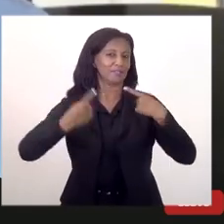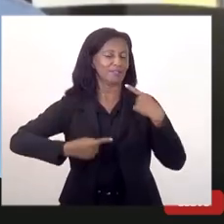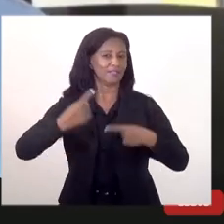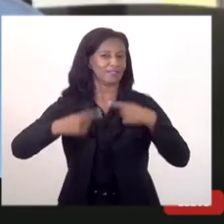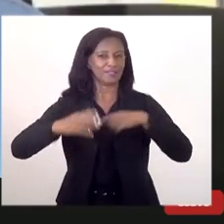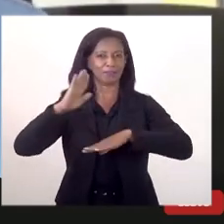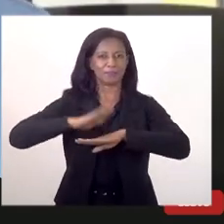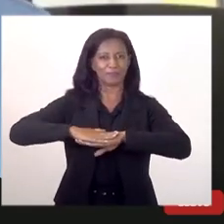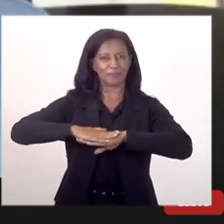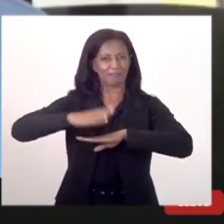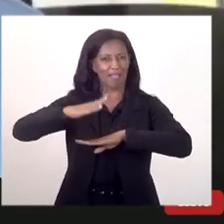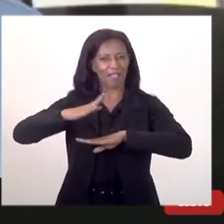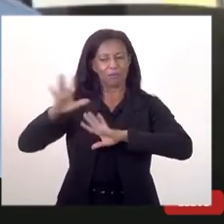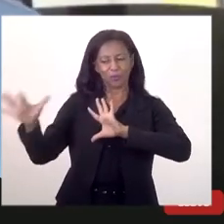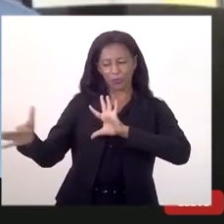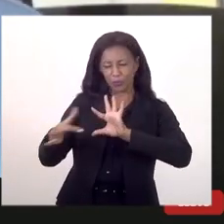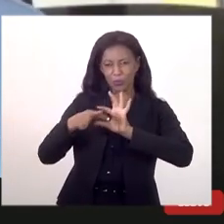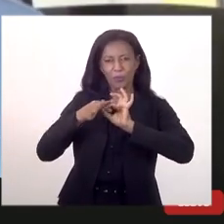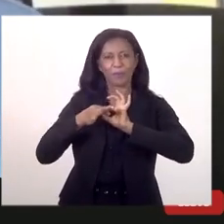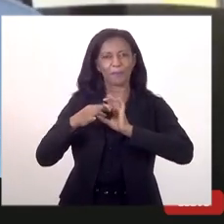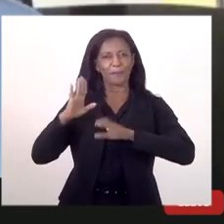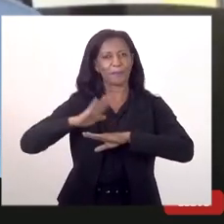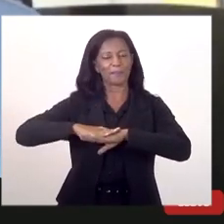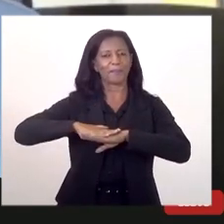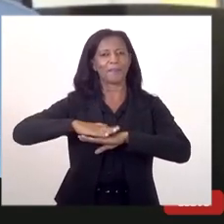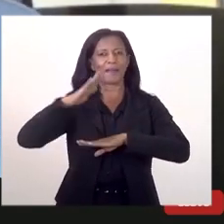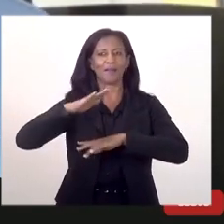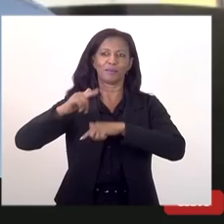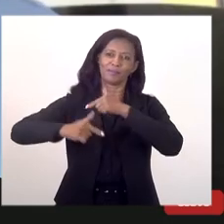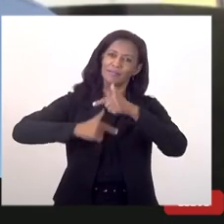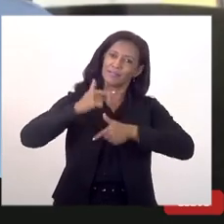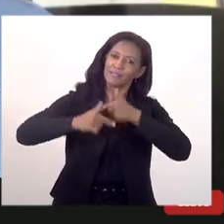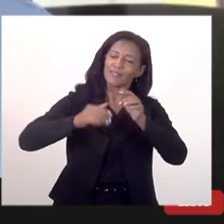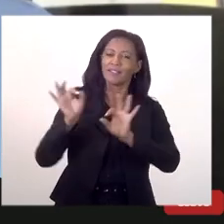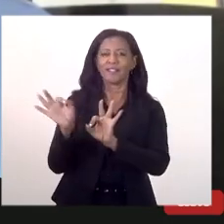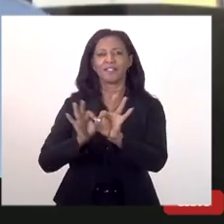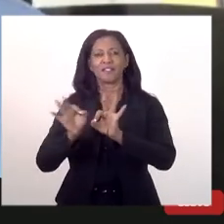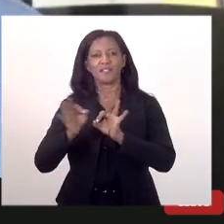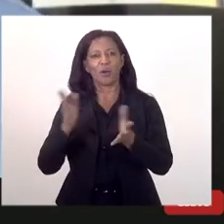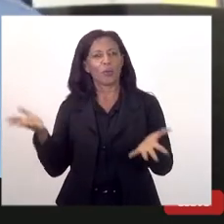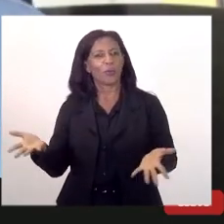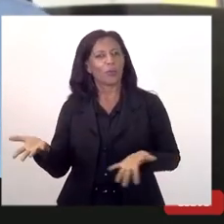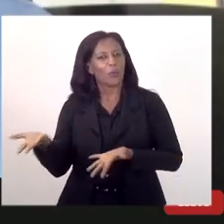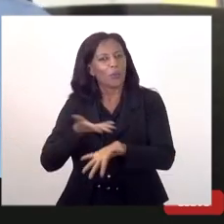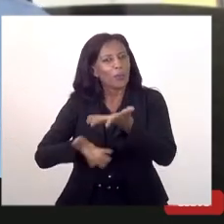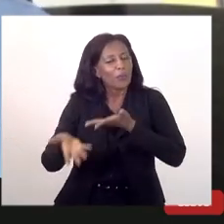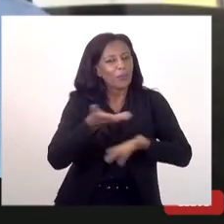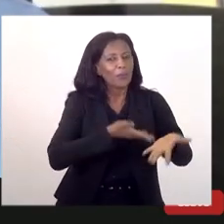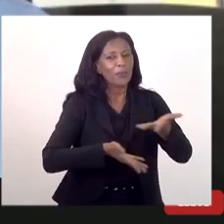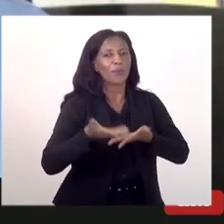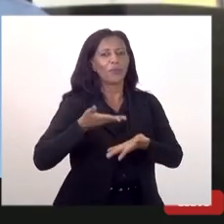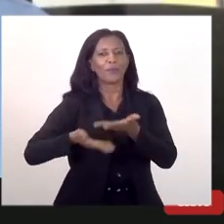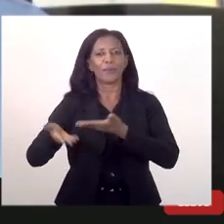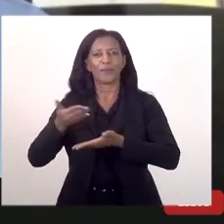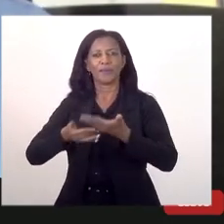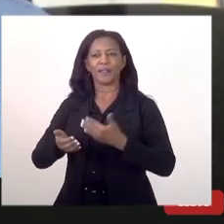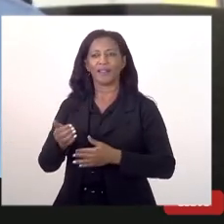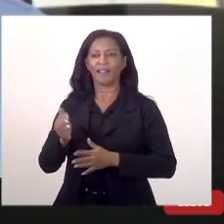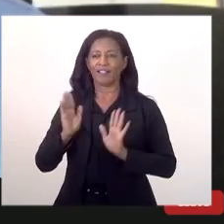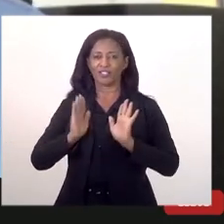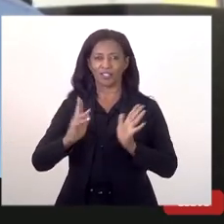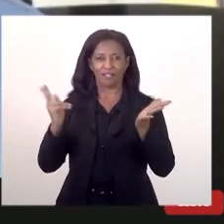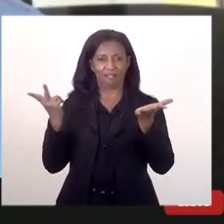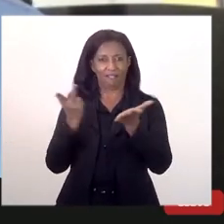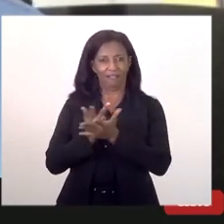poder nos unir um pouco mais poder trabalhar de forma mais colaborativa a gente está passando aqui